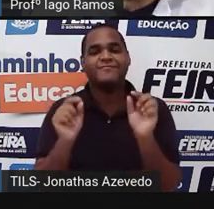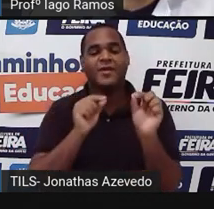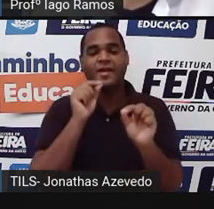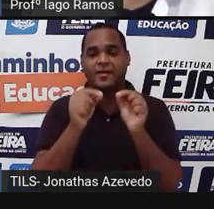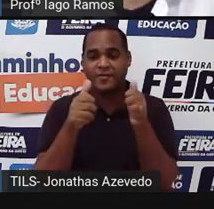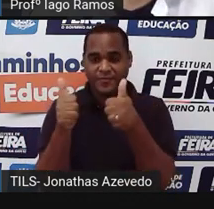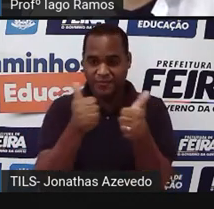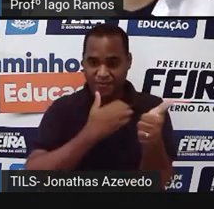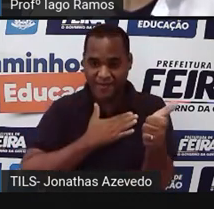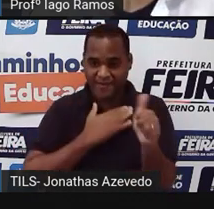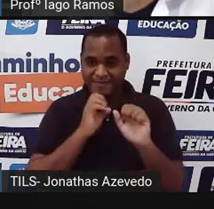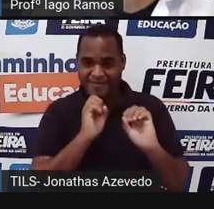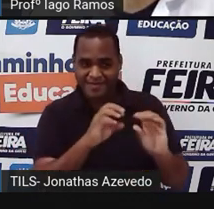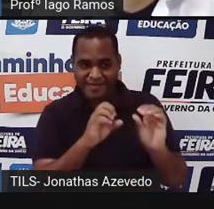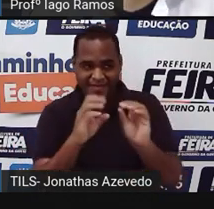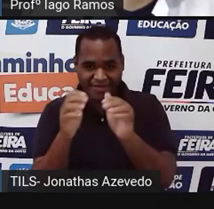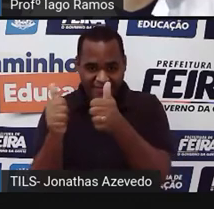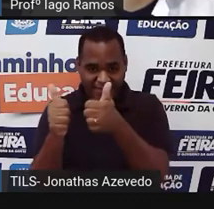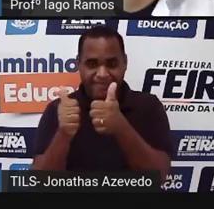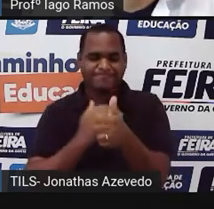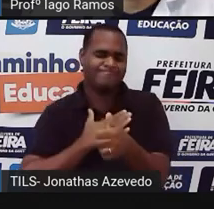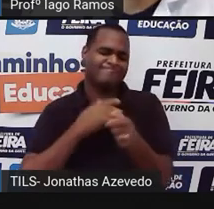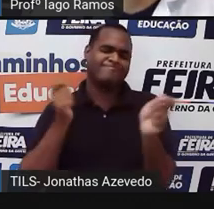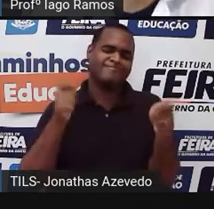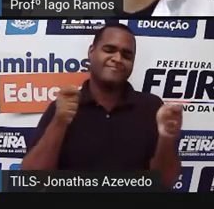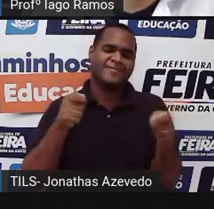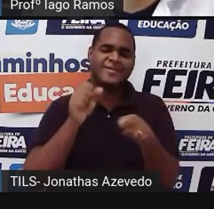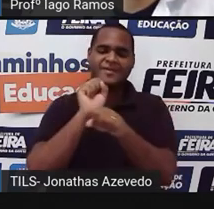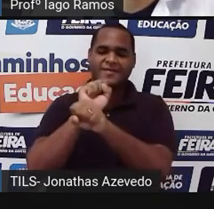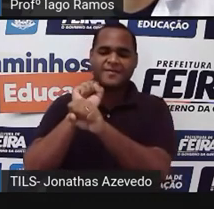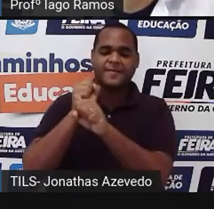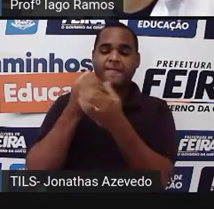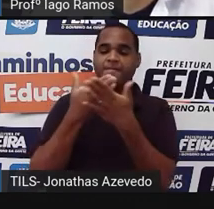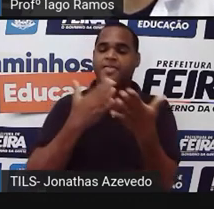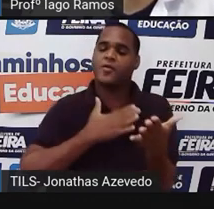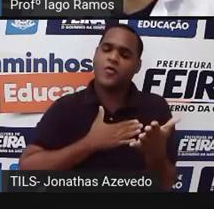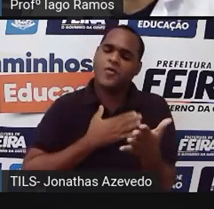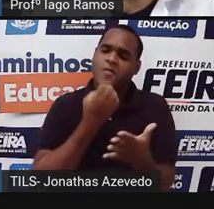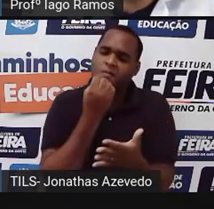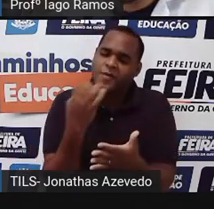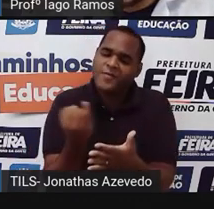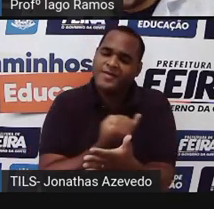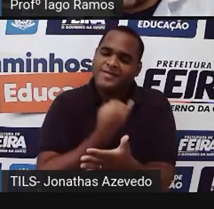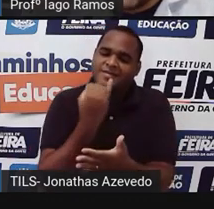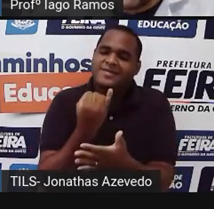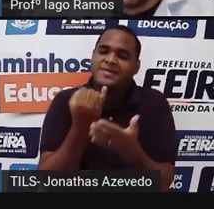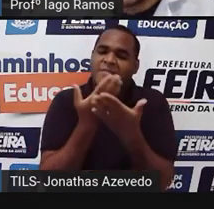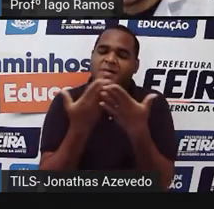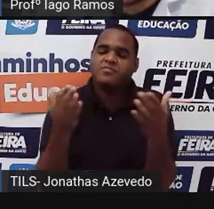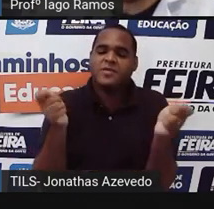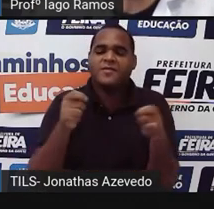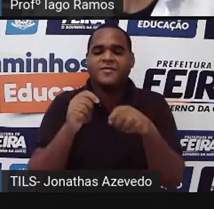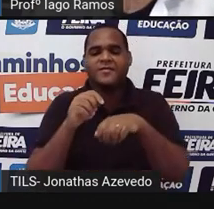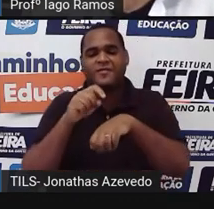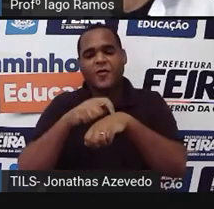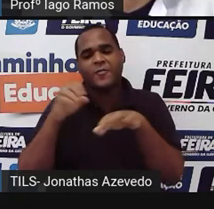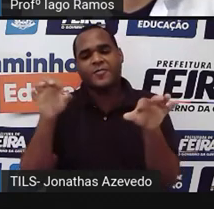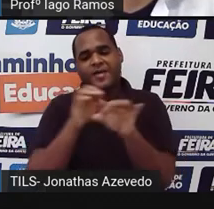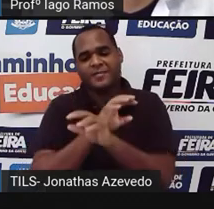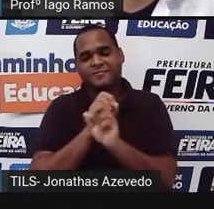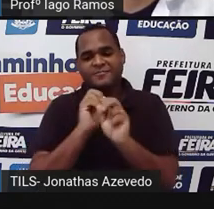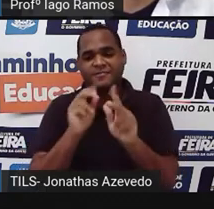curtiu a nossa aula? eu espero que sim nós aqui curtimos bastante mas a gente vai ficar por aqui tá bom?